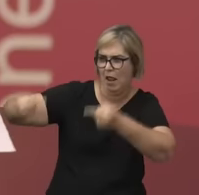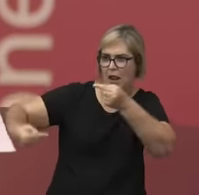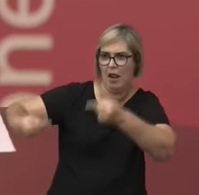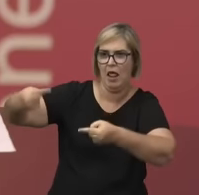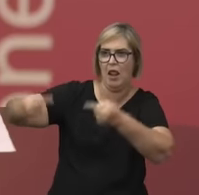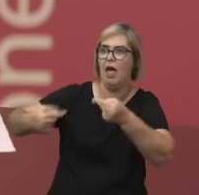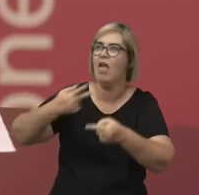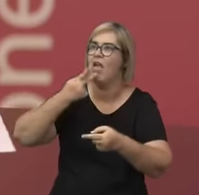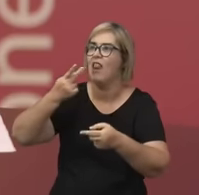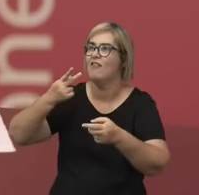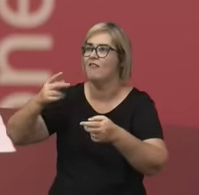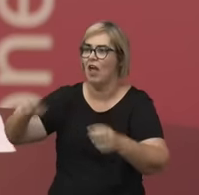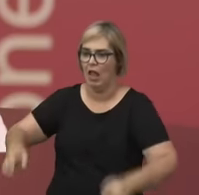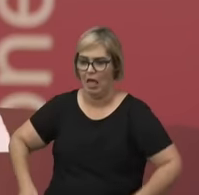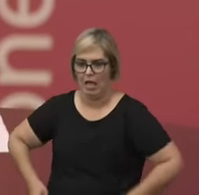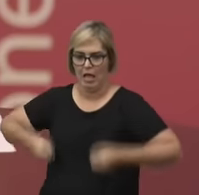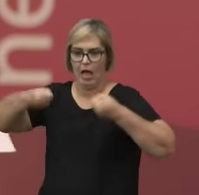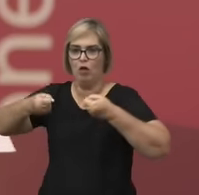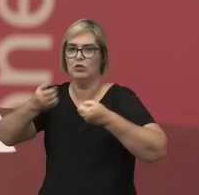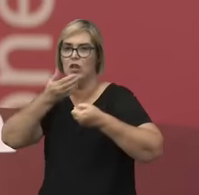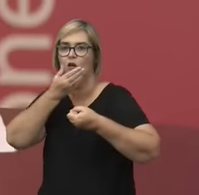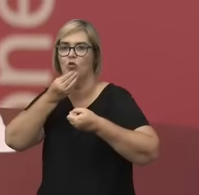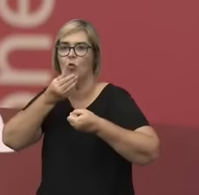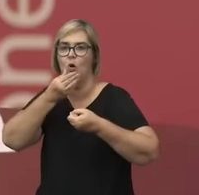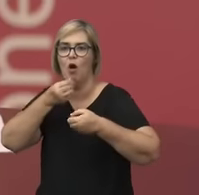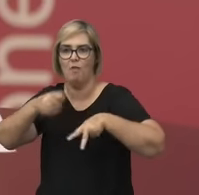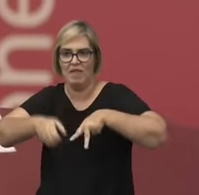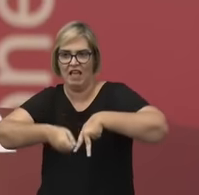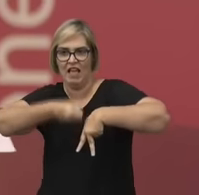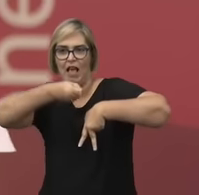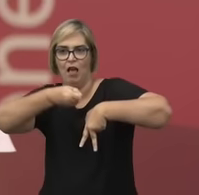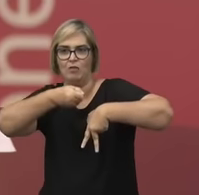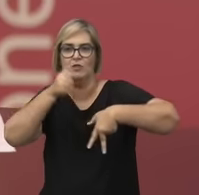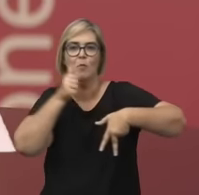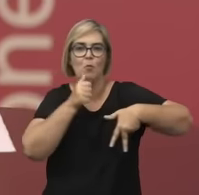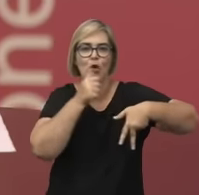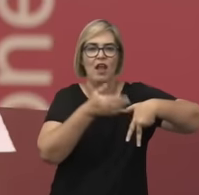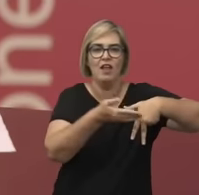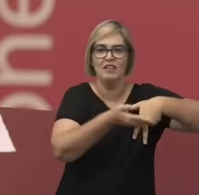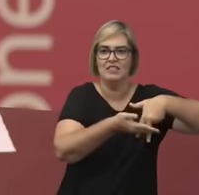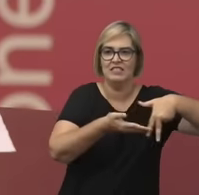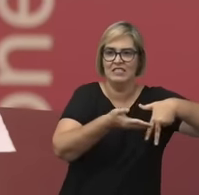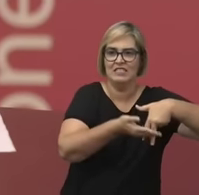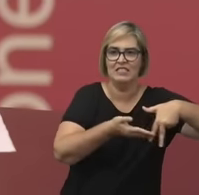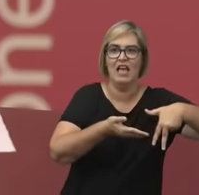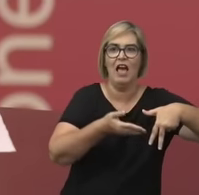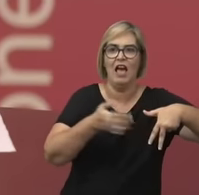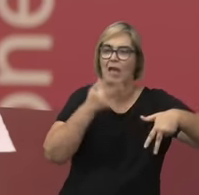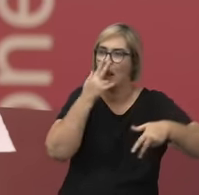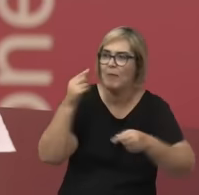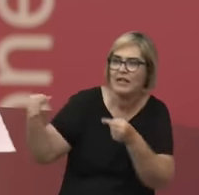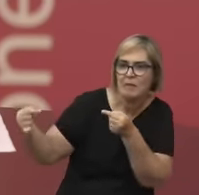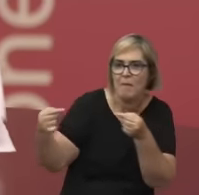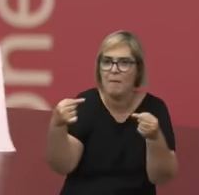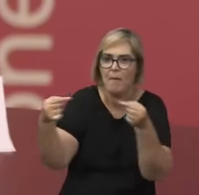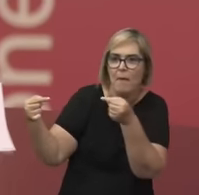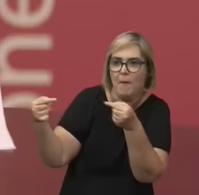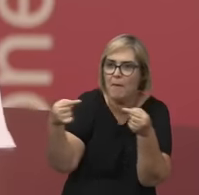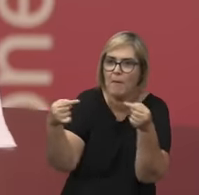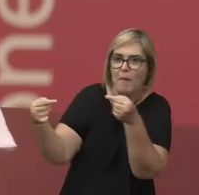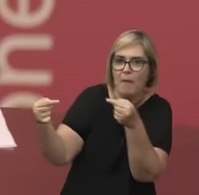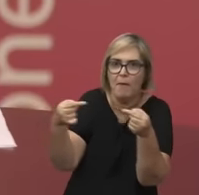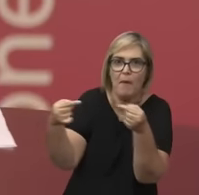repúblicas das saias. É um texto que mostra a intensidade do debate